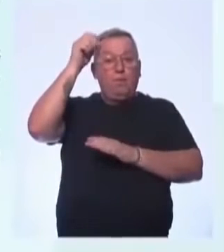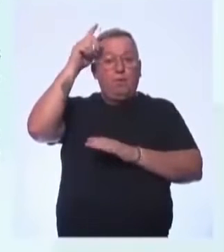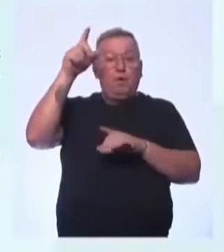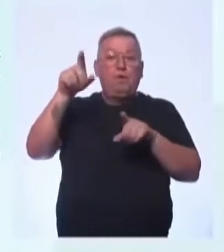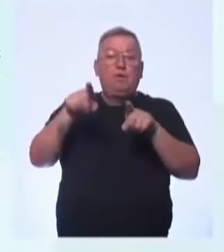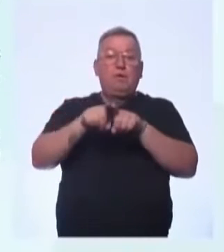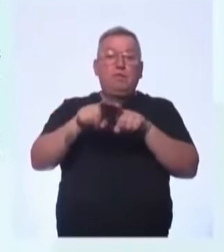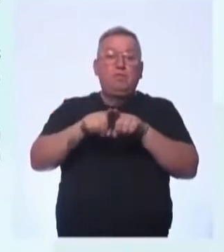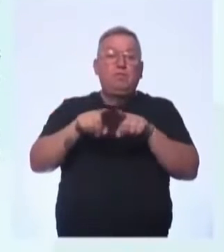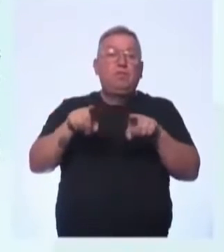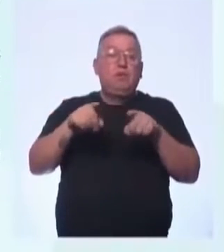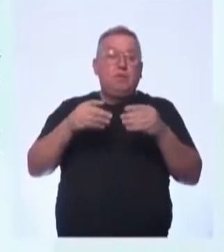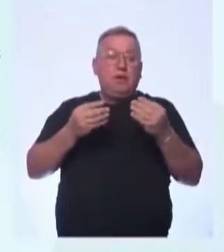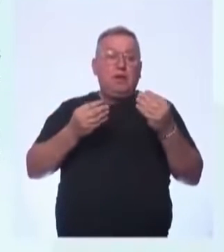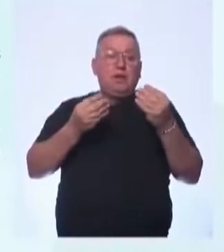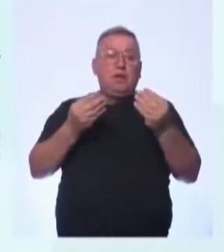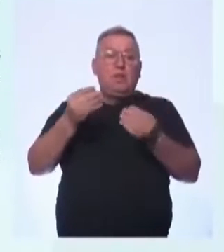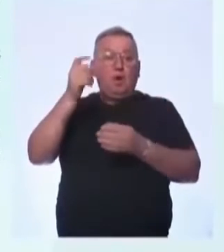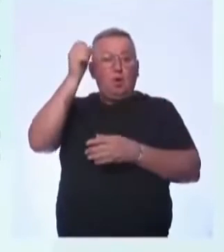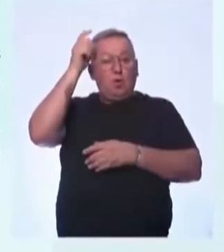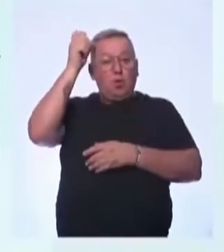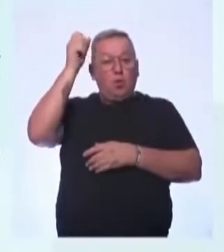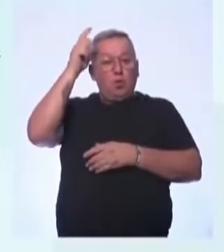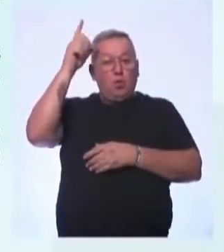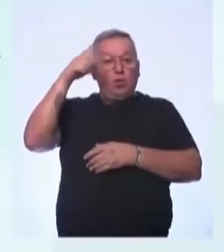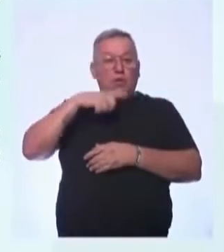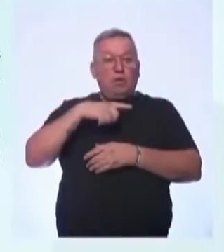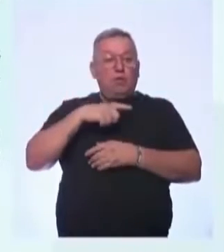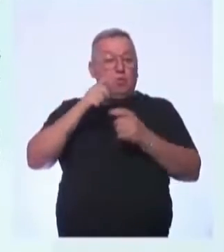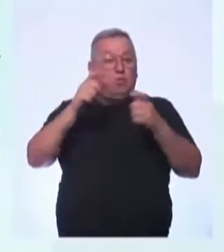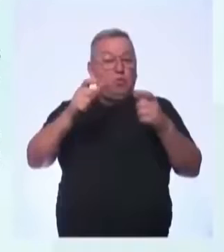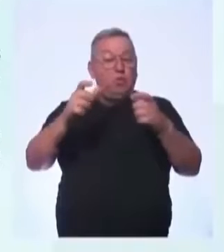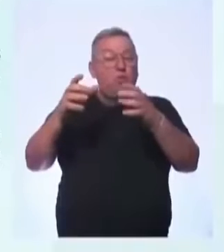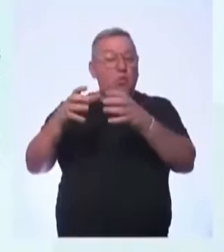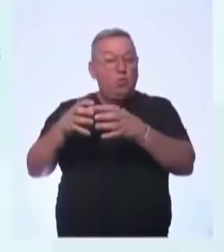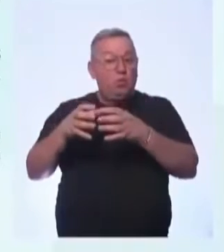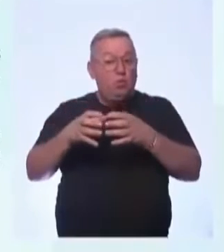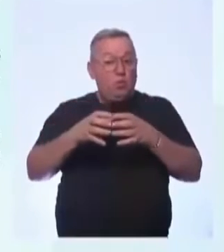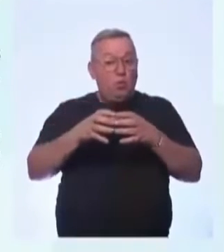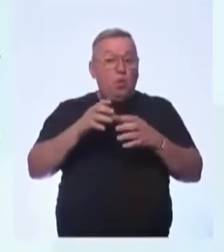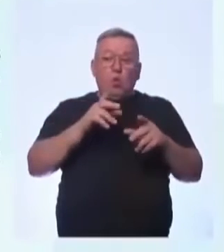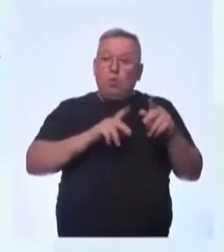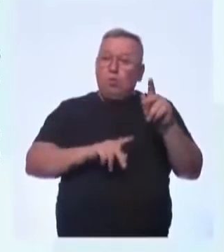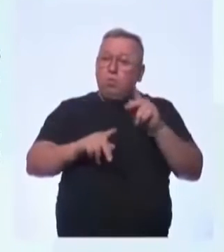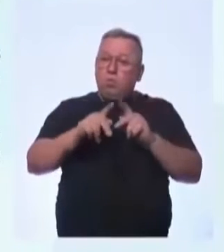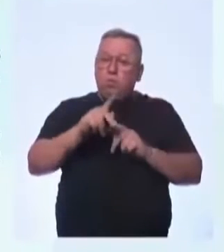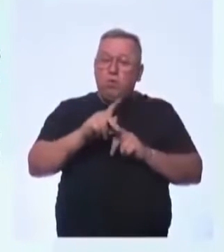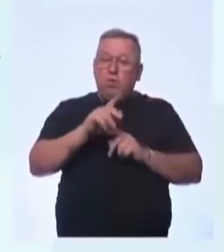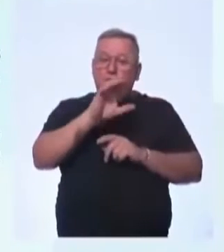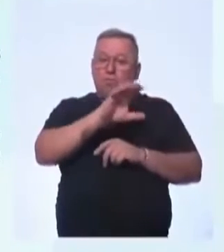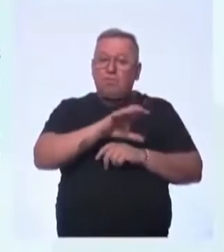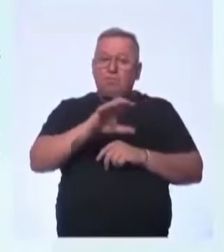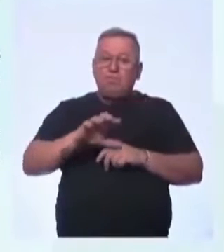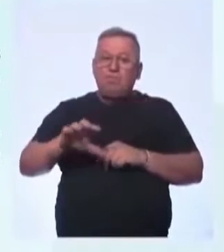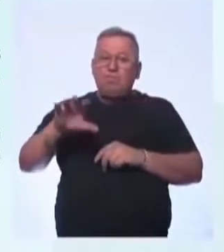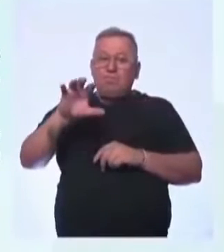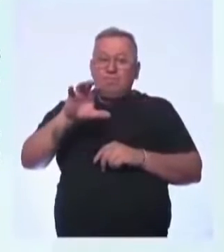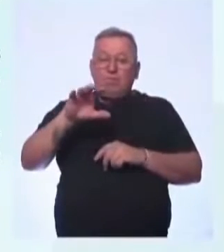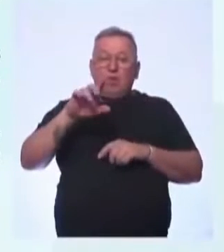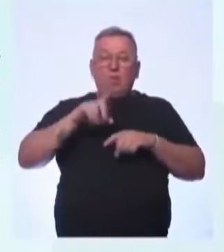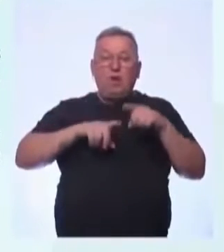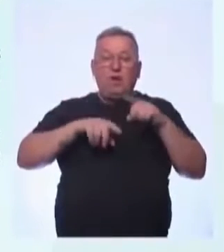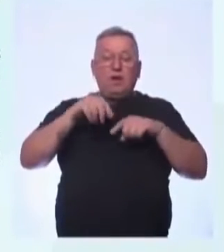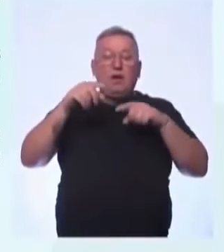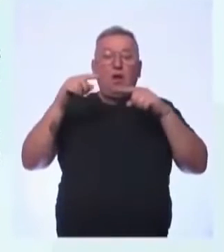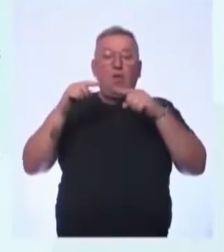constituem a cultura de determinado grupo ou povo. O patrimônio cultural material está